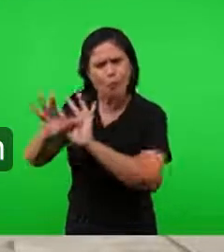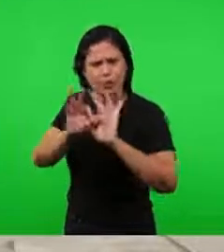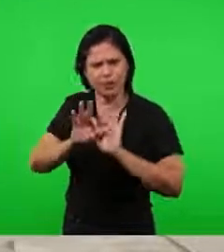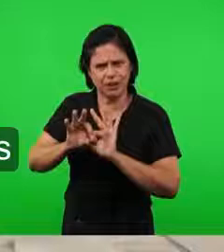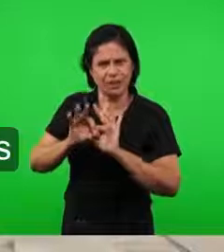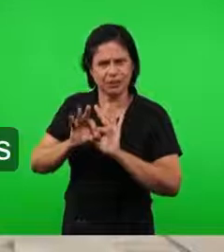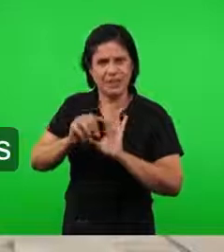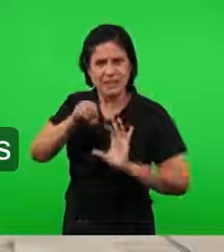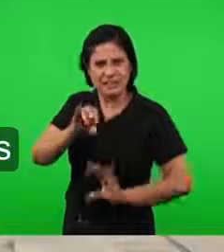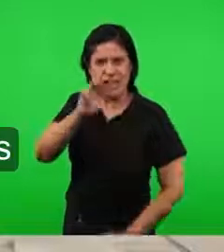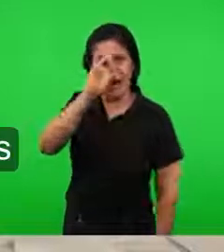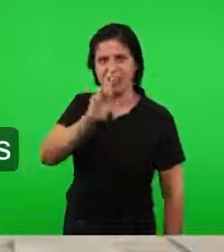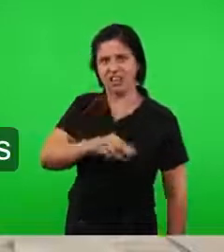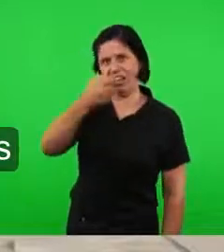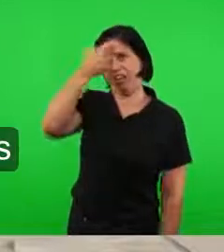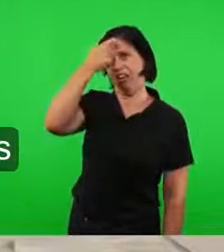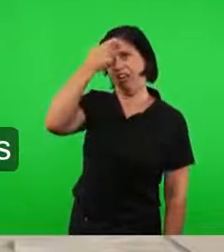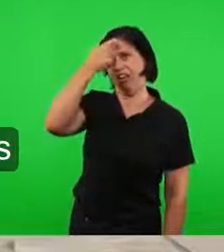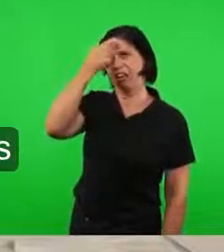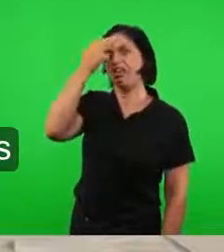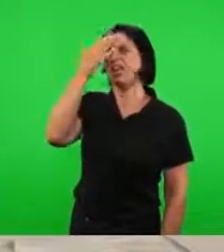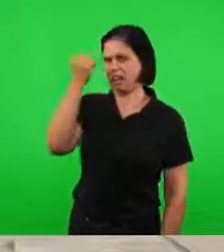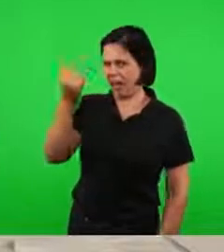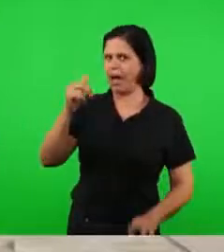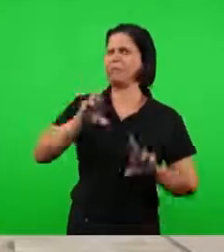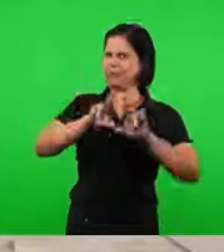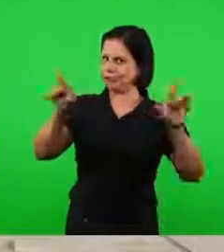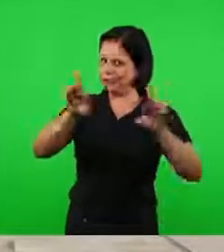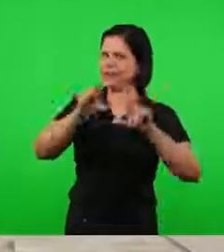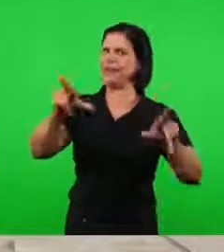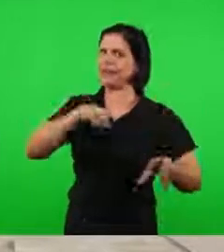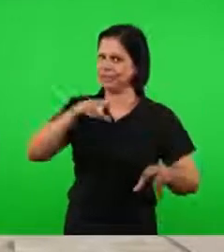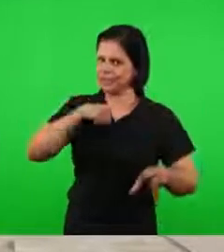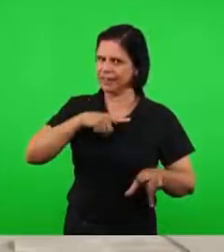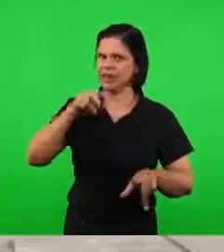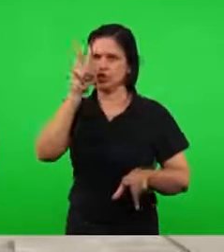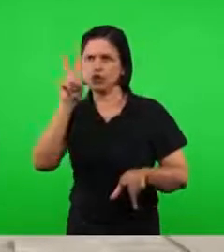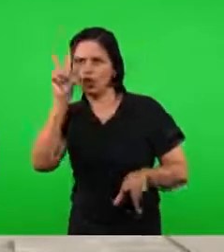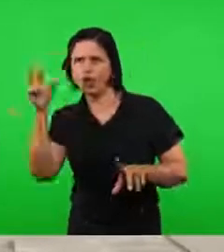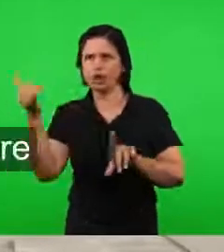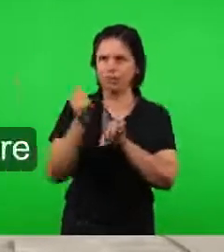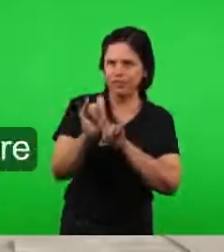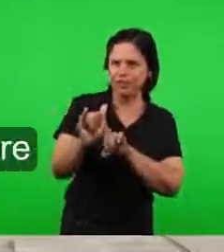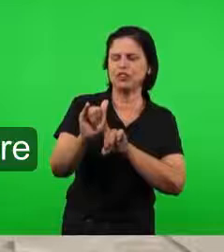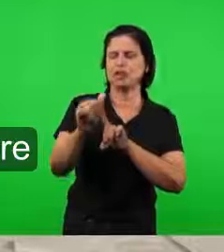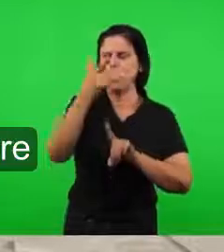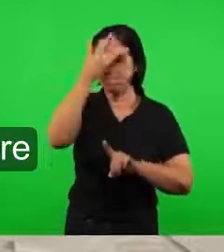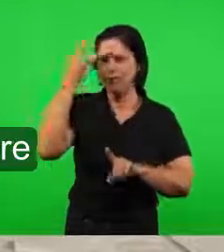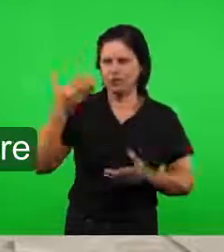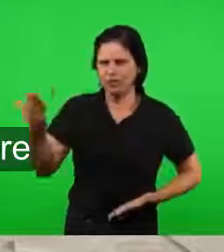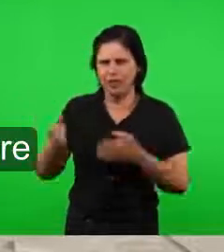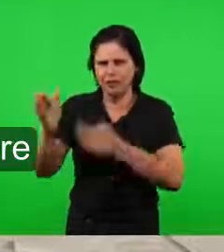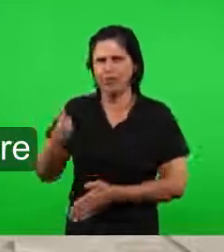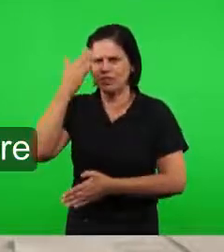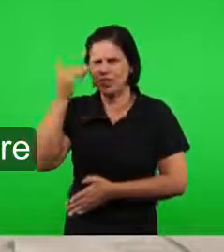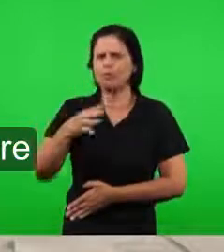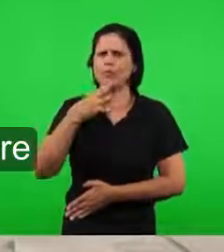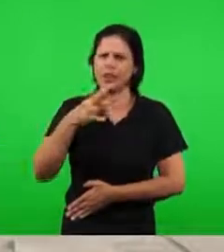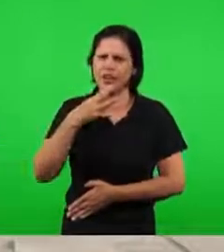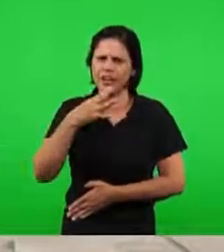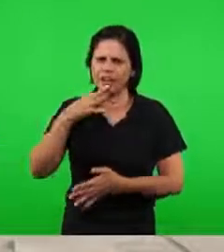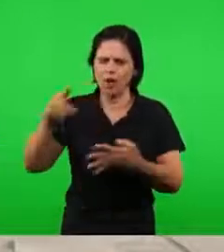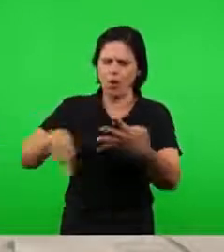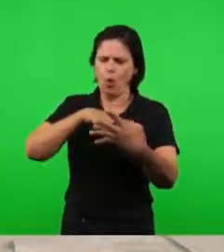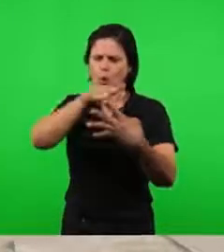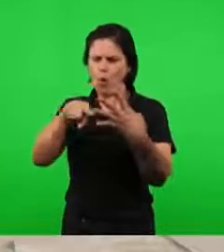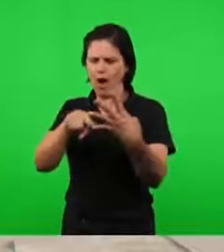é que está na carne. Ele sabe o que é histórico, ele sabe o que é profético. Ele sabe o que é vida, ele sabe o que é morte. Ele sabe o que é quarta medida,